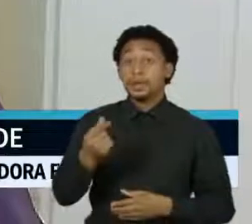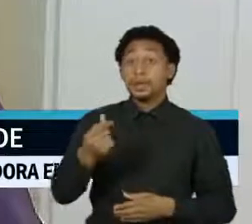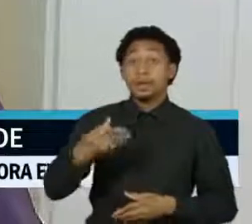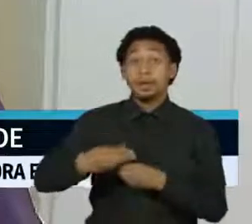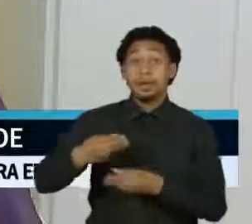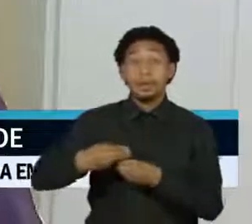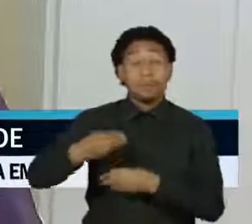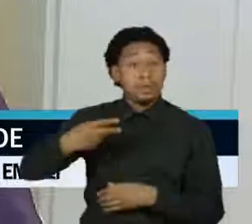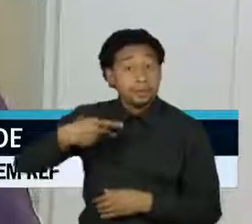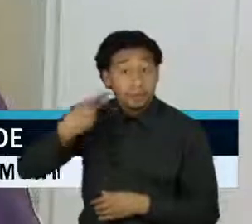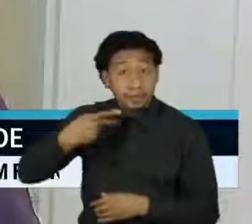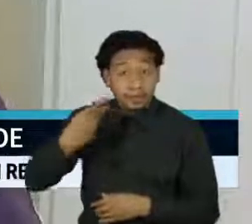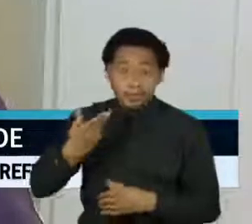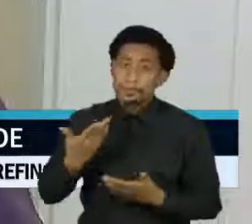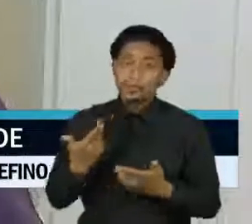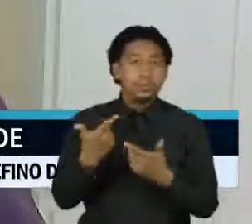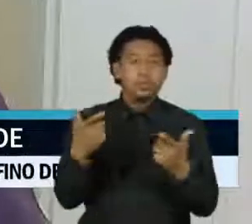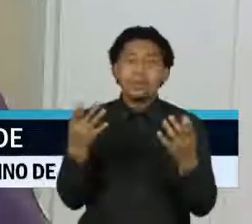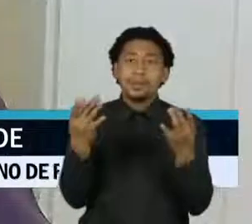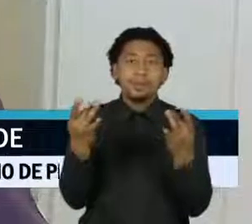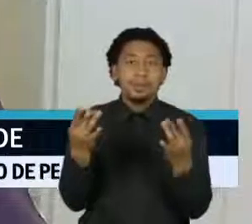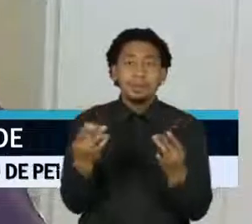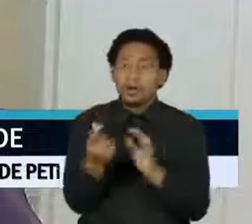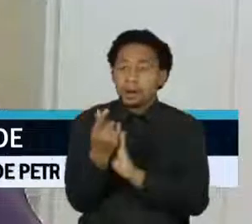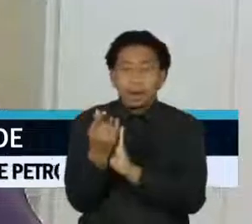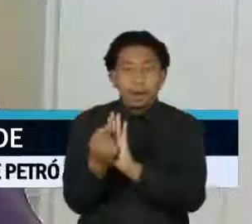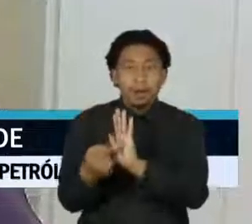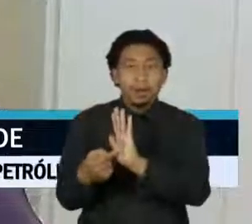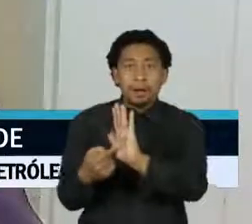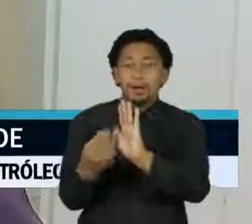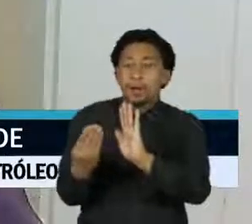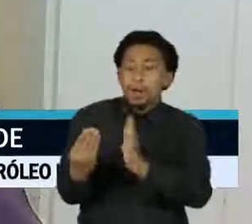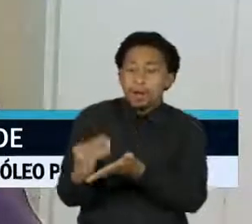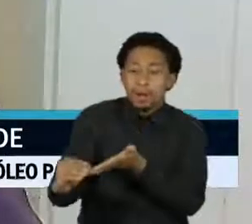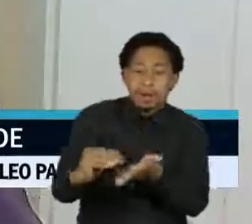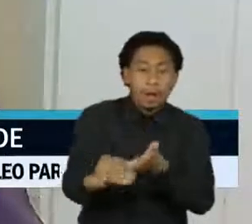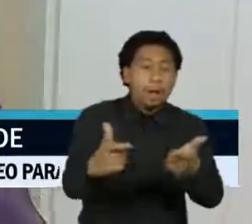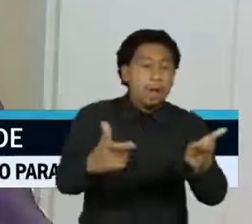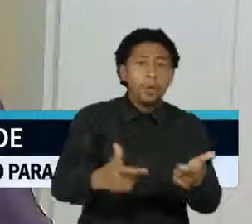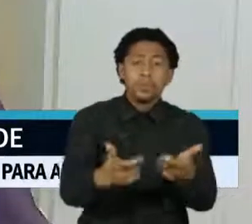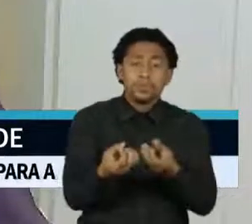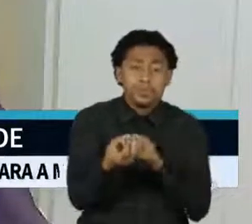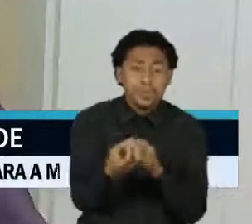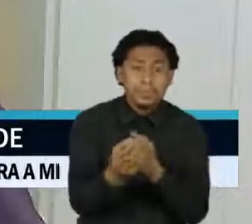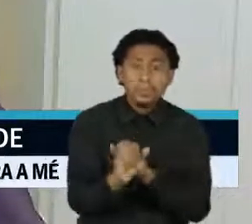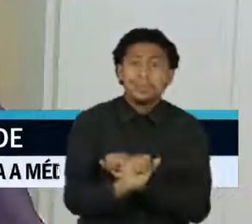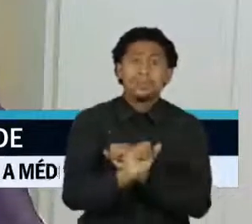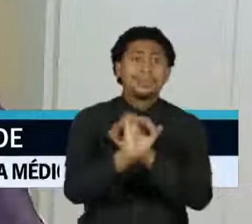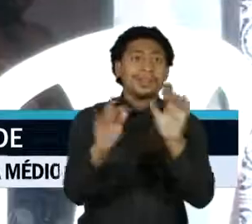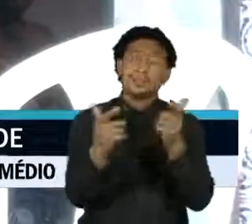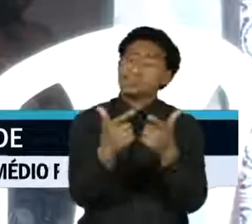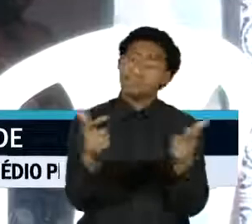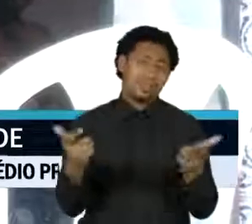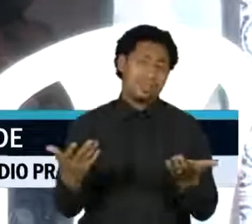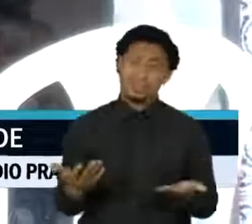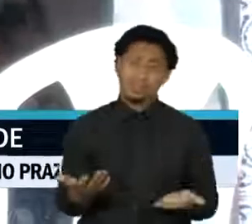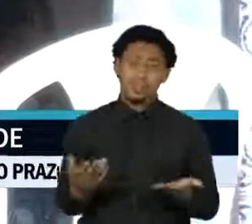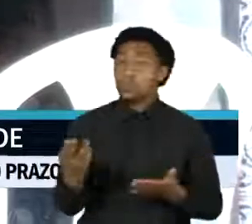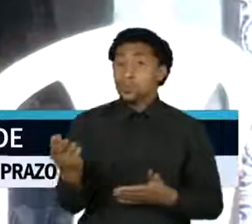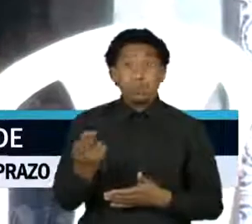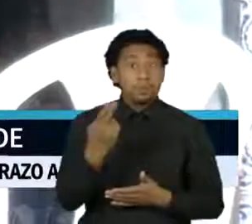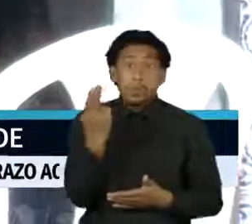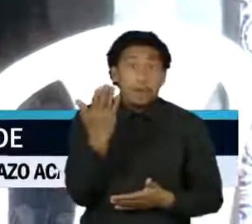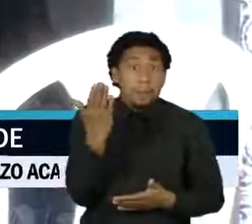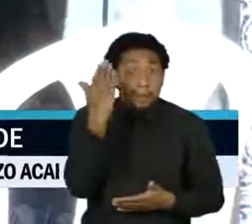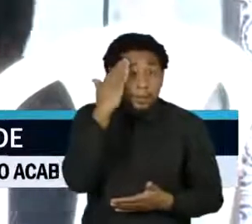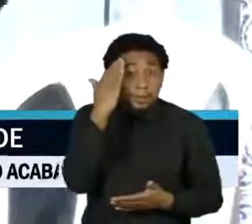a gente não tem o mesmo grau de detalhamento dessas informações. Então a gente não consegue saber ao certo todo o nível